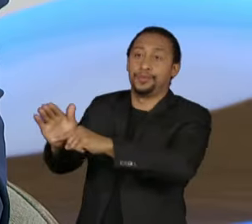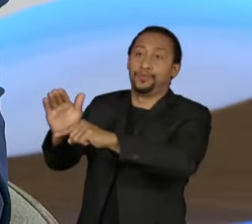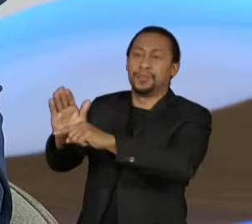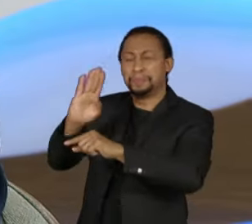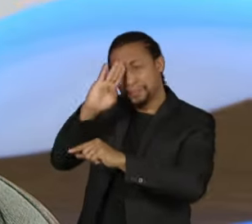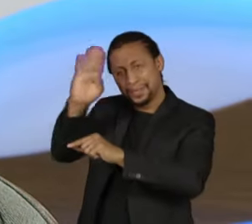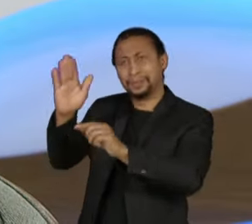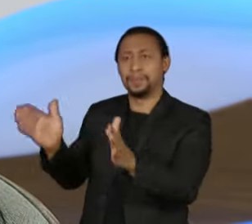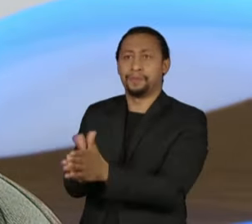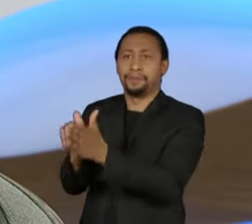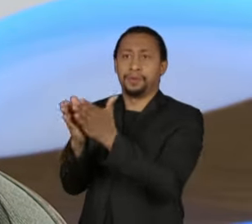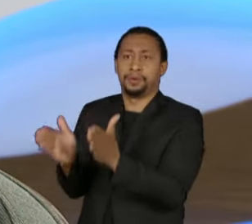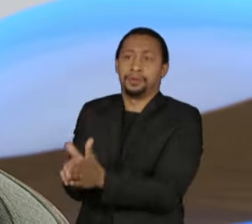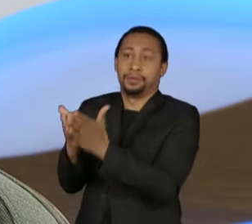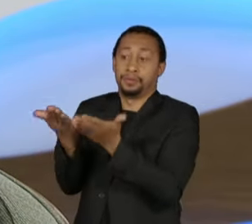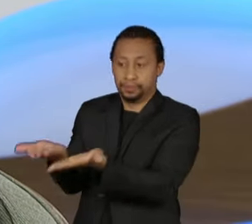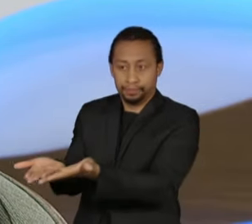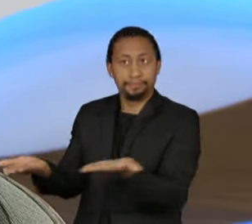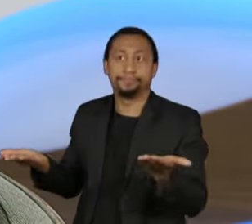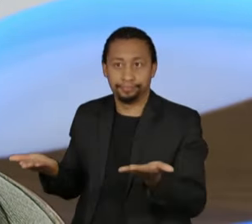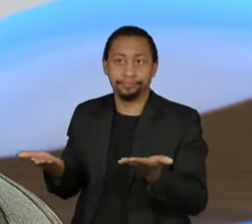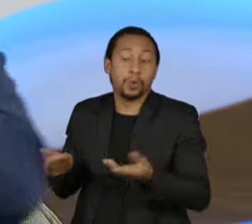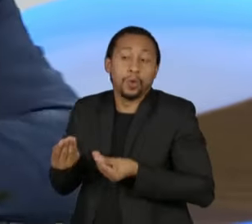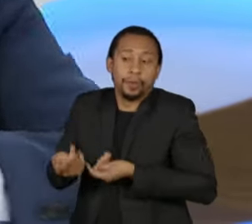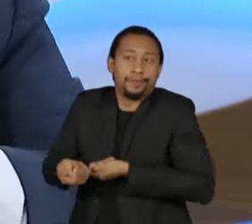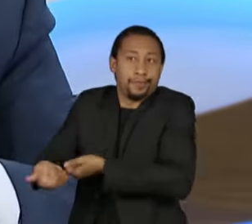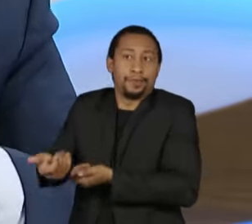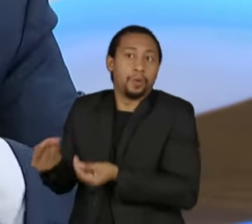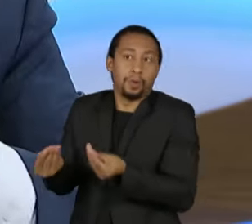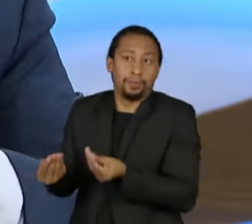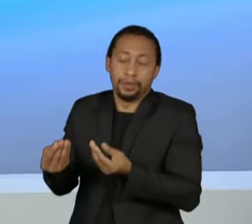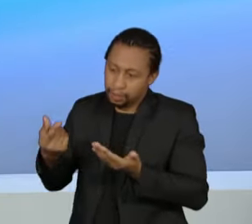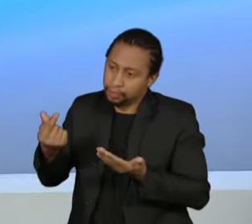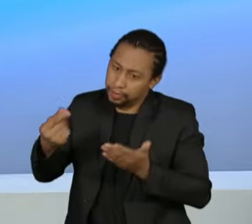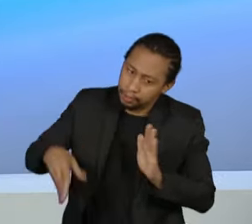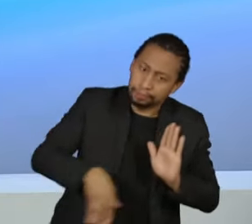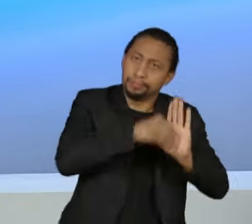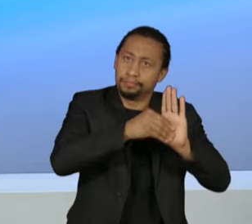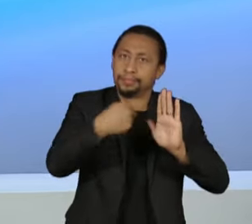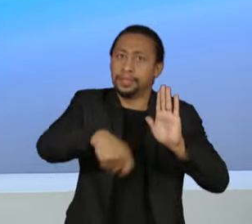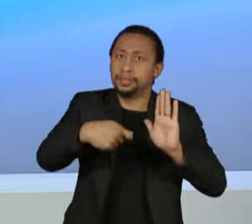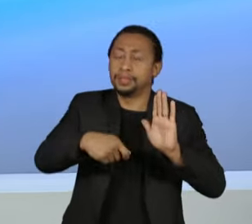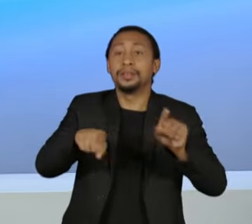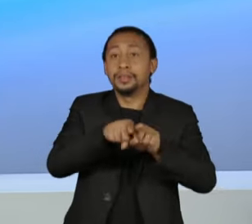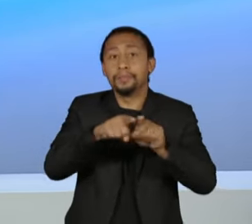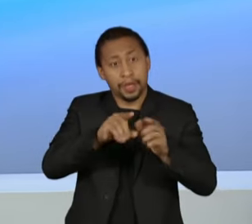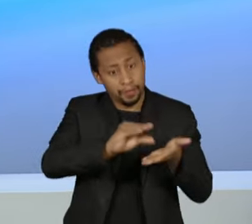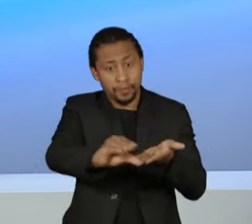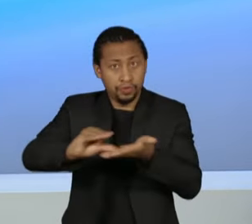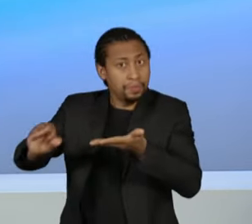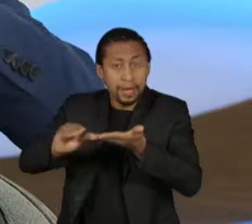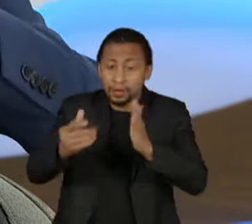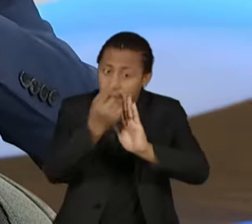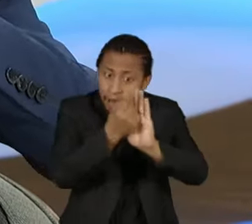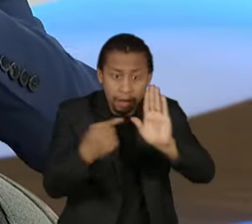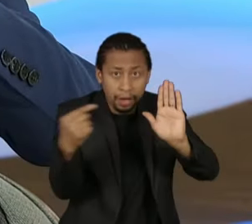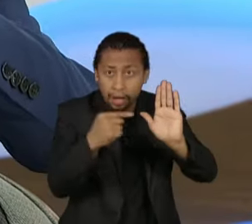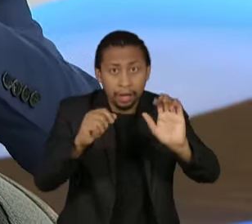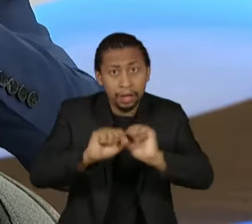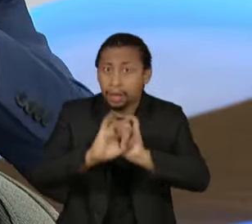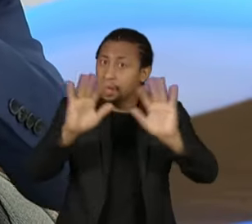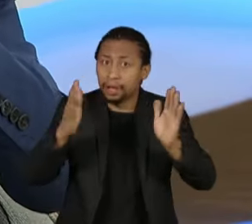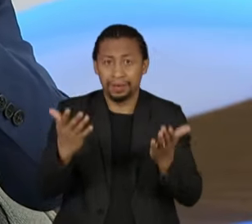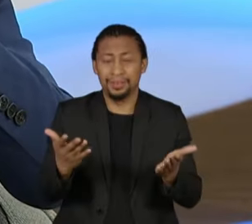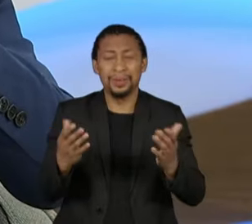pobres, mas também para investimento, de forma clara, transparente. O Brasil não pode se conformar